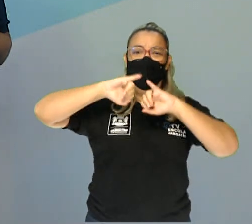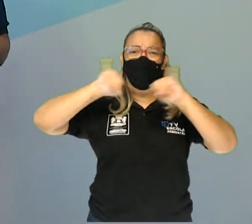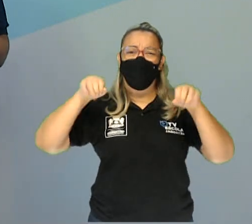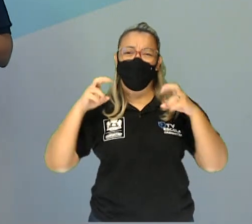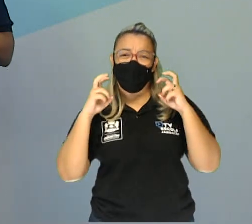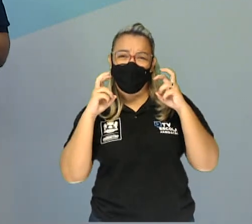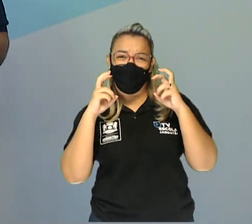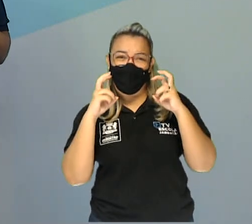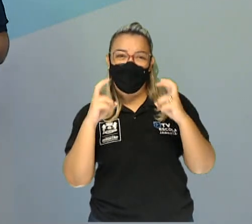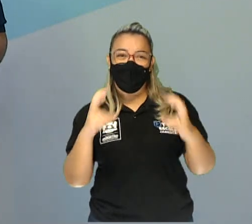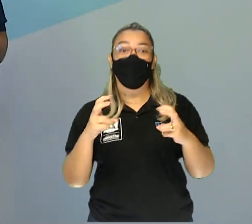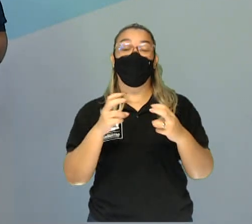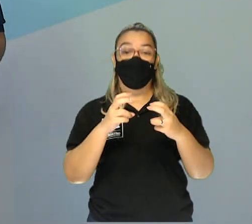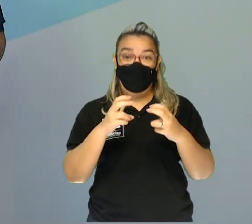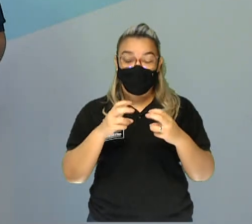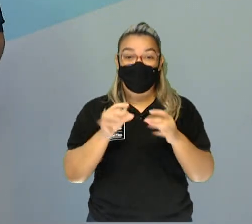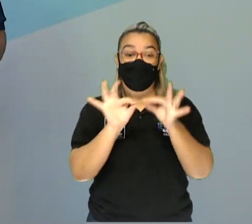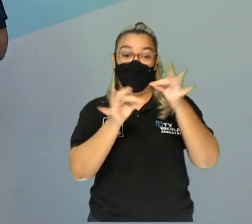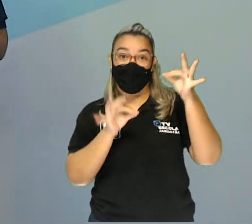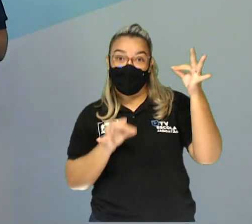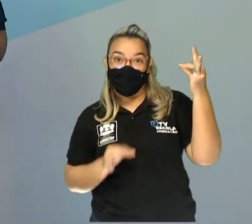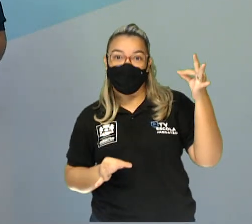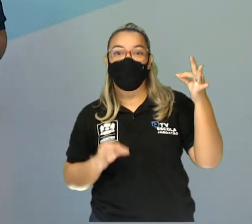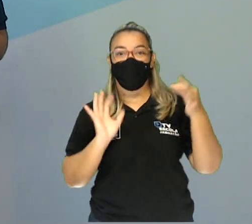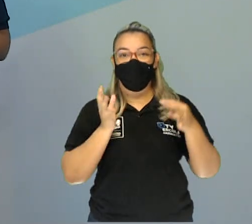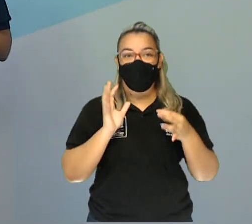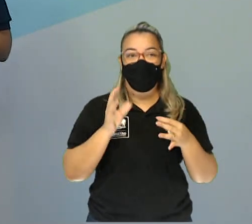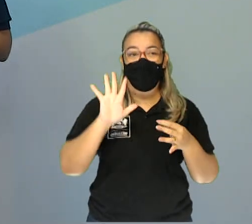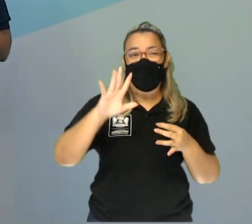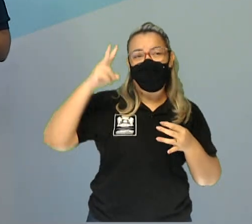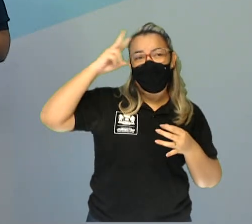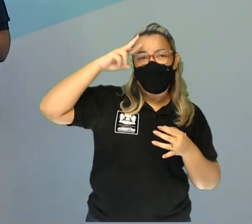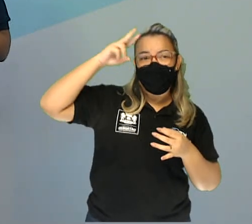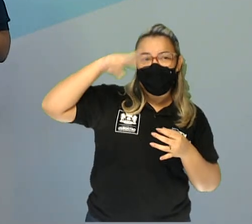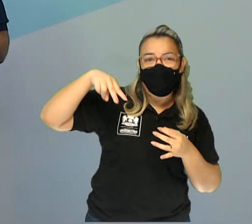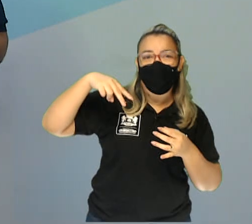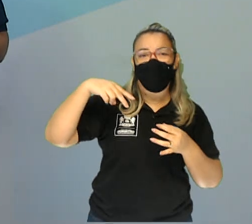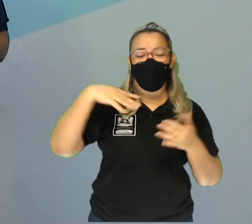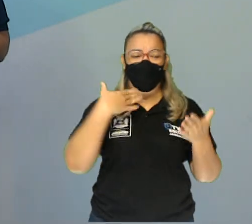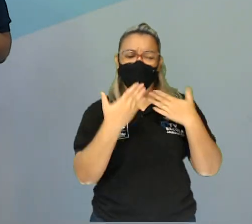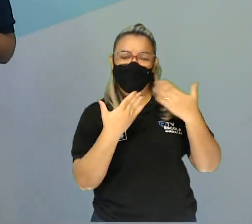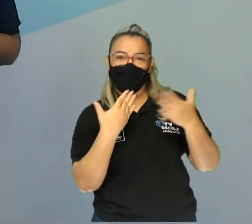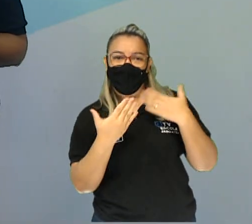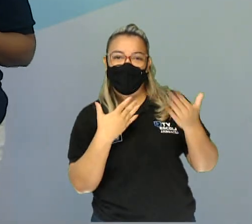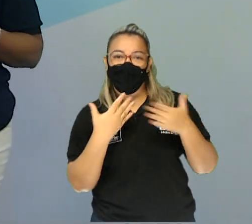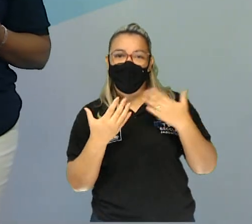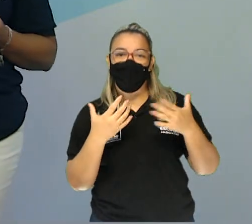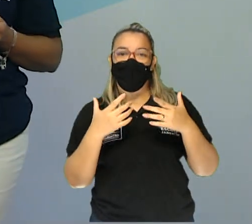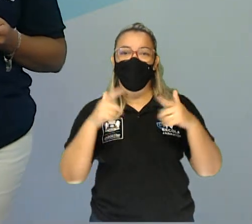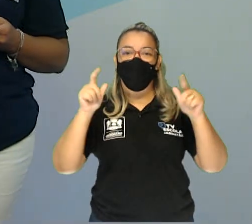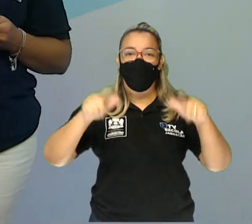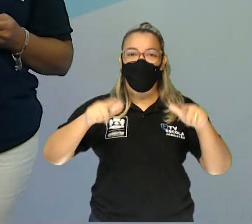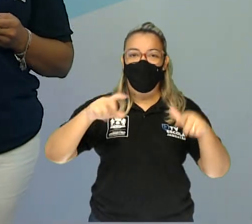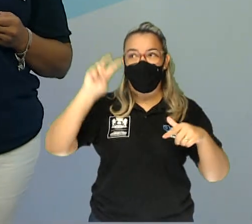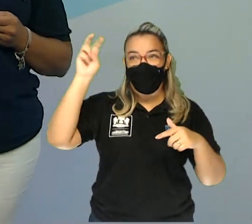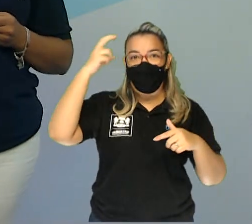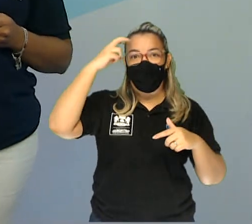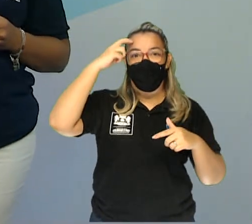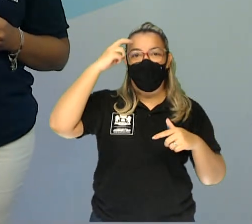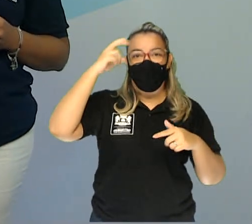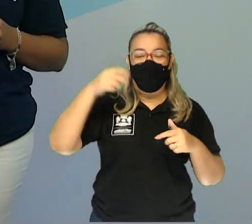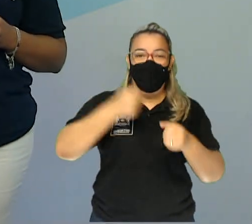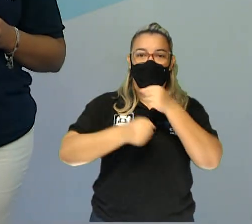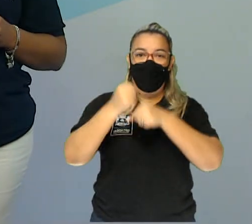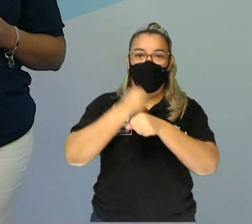quanto ela é rica, o quanto ela é extensa. Mas sua história pode ser recontada também em locais como a Casa da Cultura, que foi erguida em